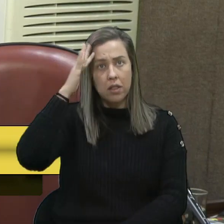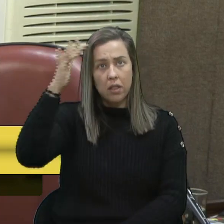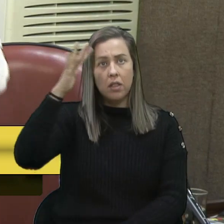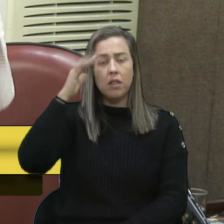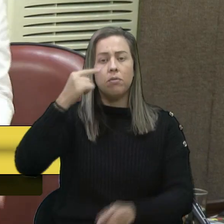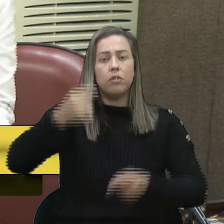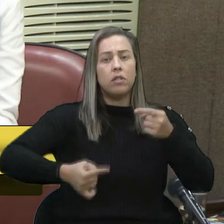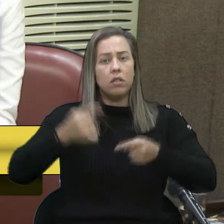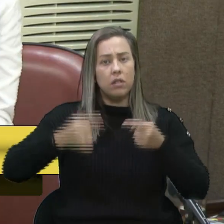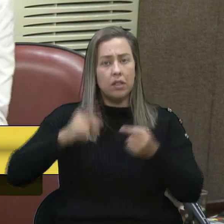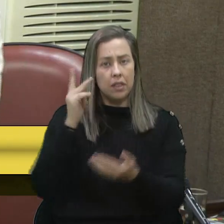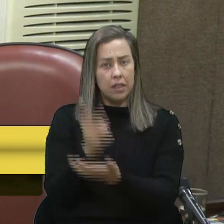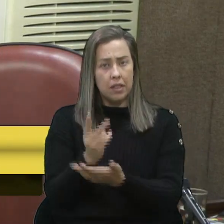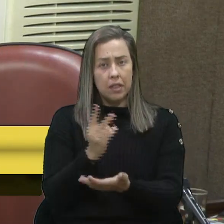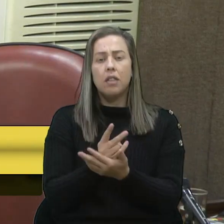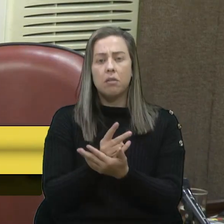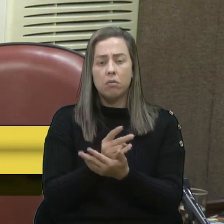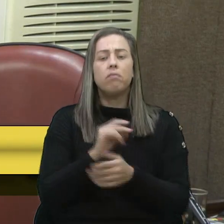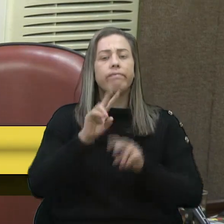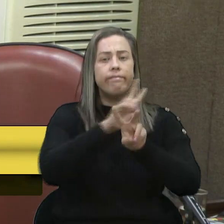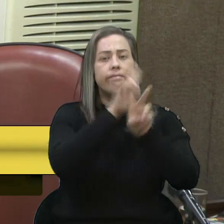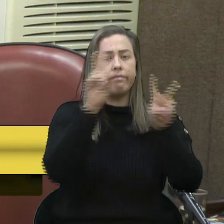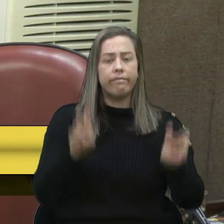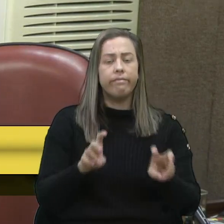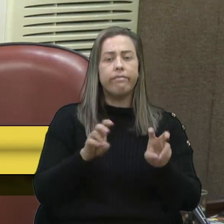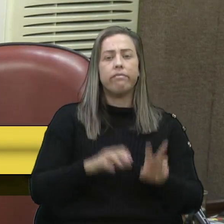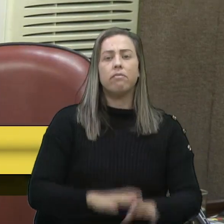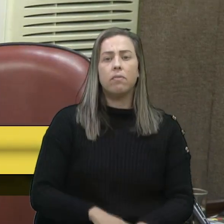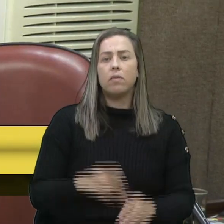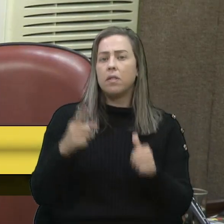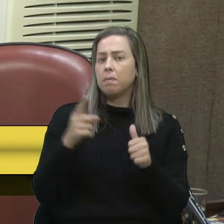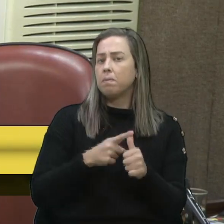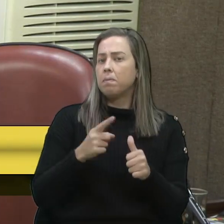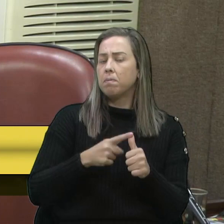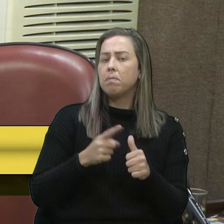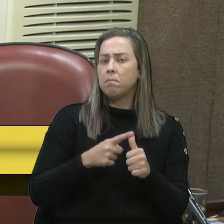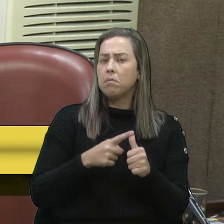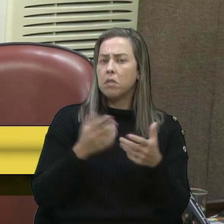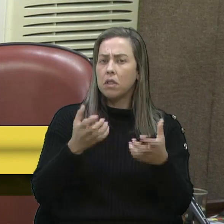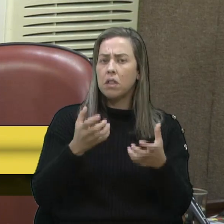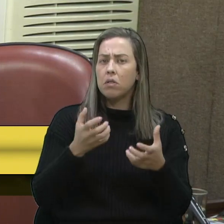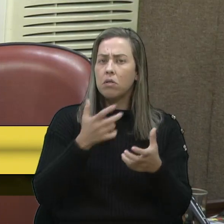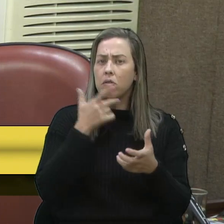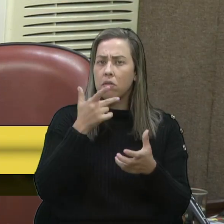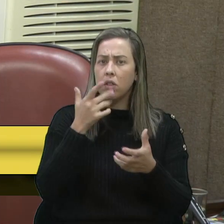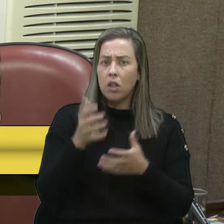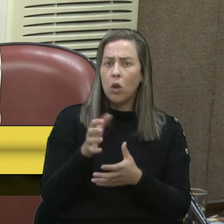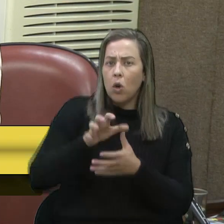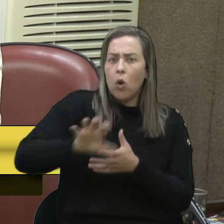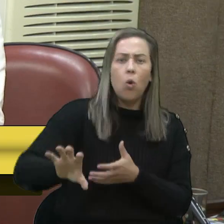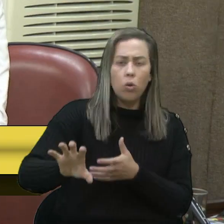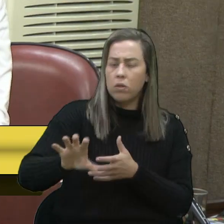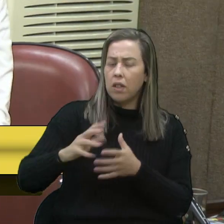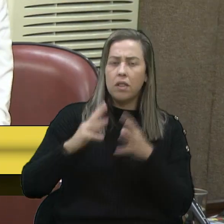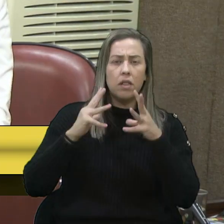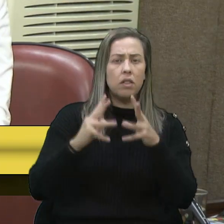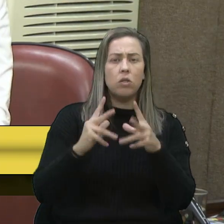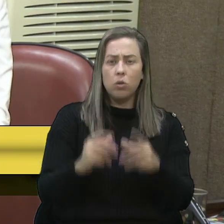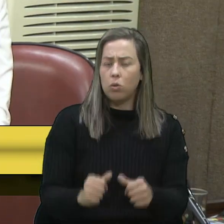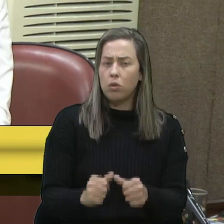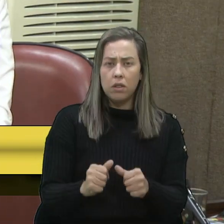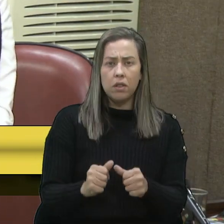e debatermos sobre o tema, né? Em primeiro lugar, eu quero me colocar contrária a toda e qualquer